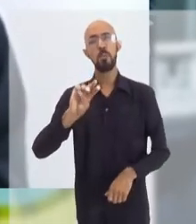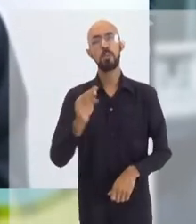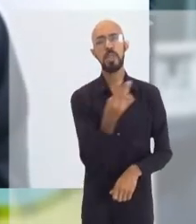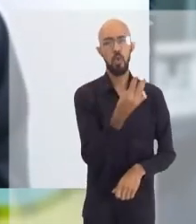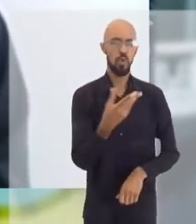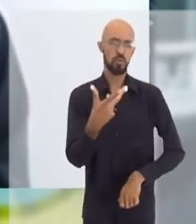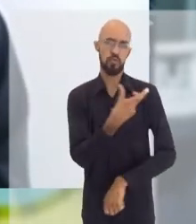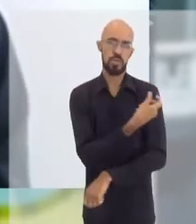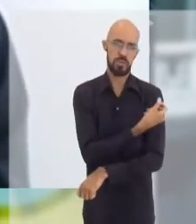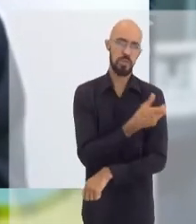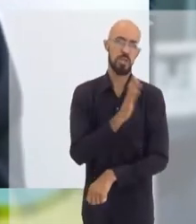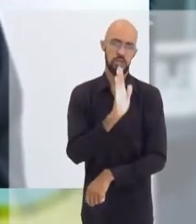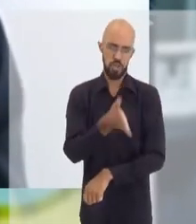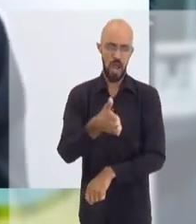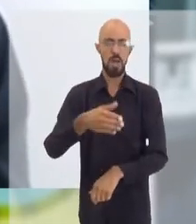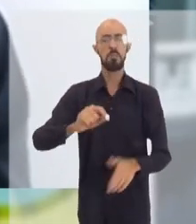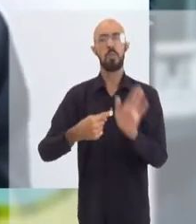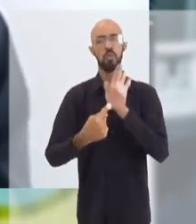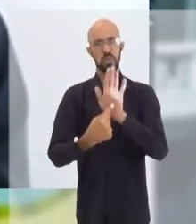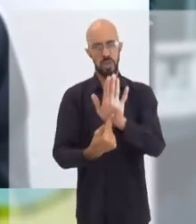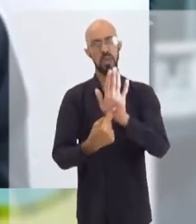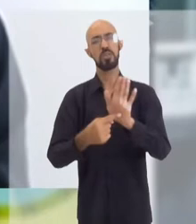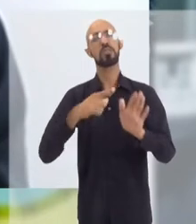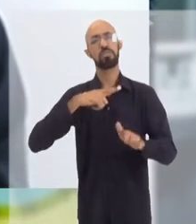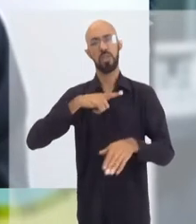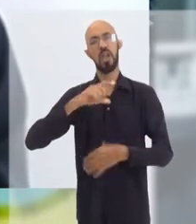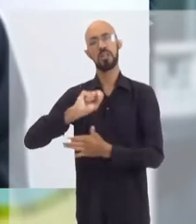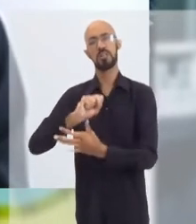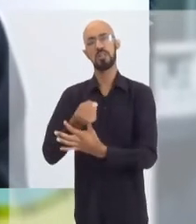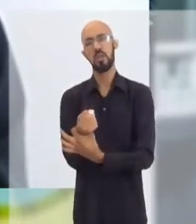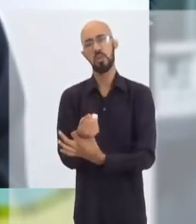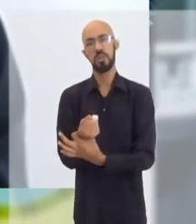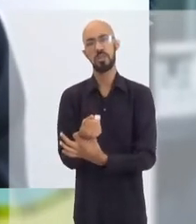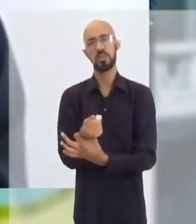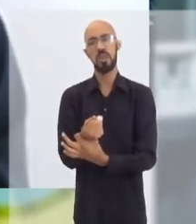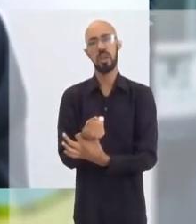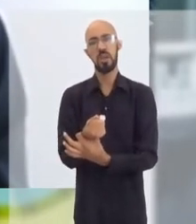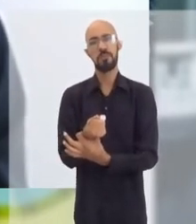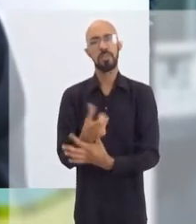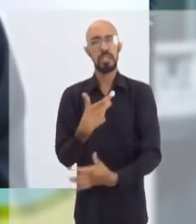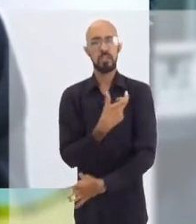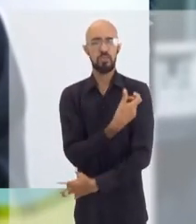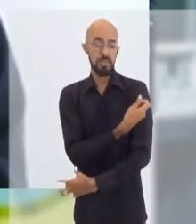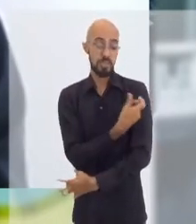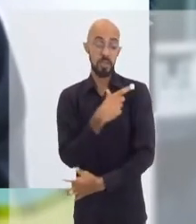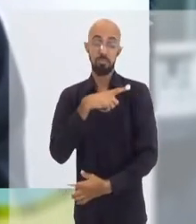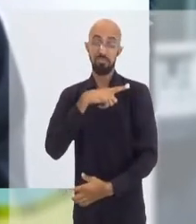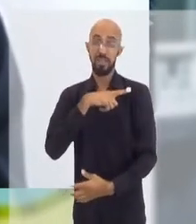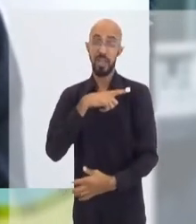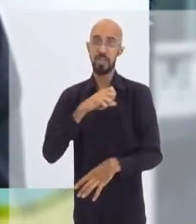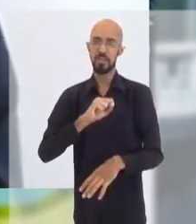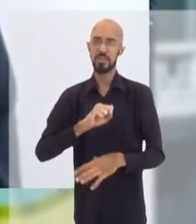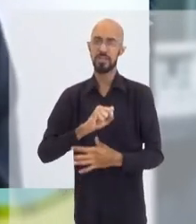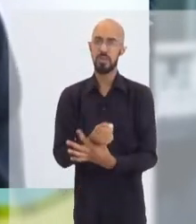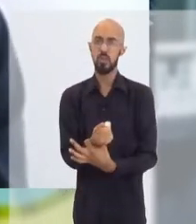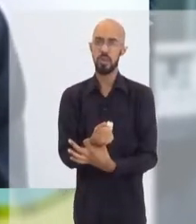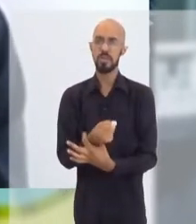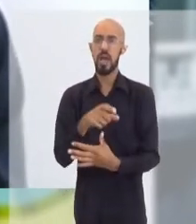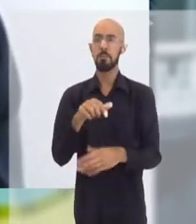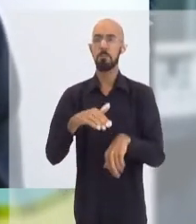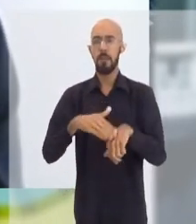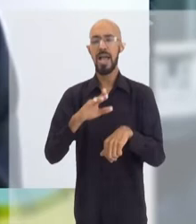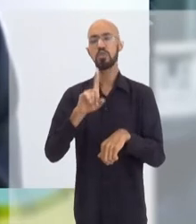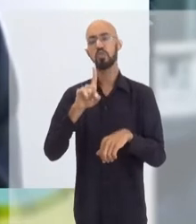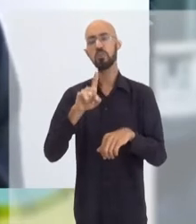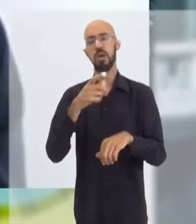milhões de doses aplicadas, reafirmando toda essa segurança. Então, as vacinas são extremamente seguras. É mais uma vacina